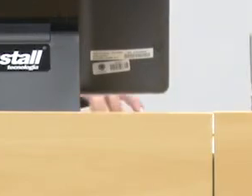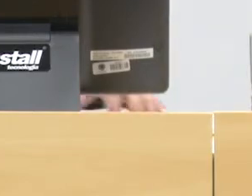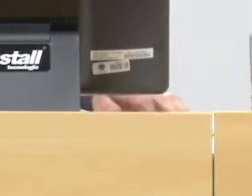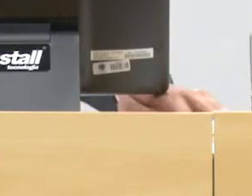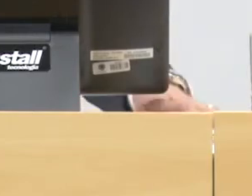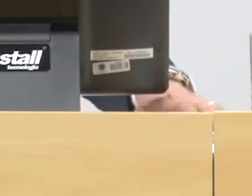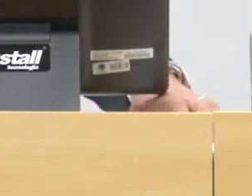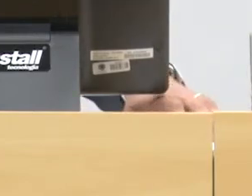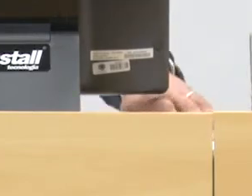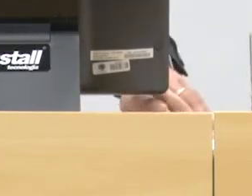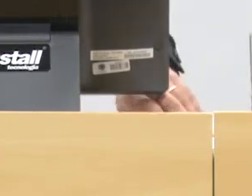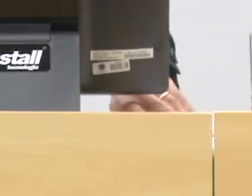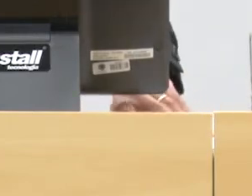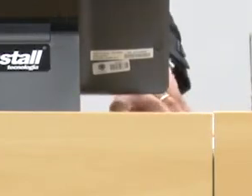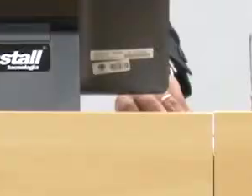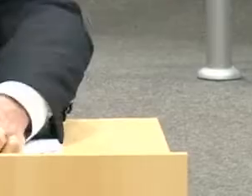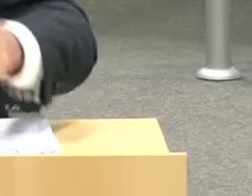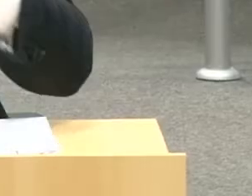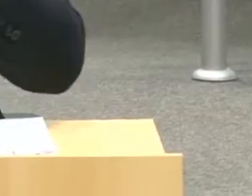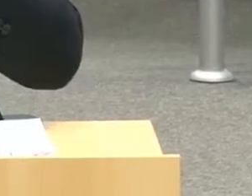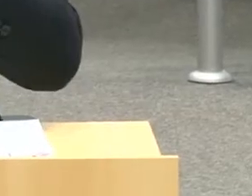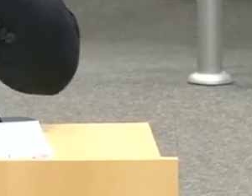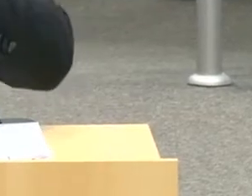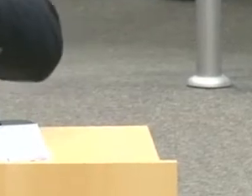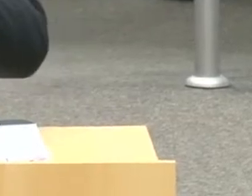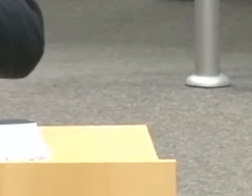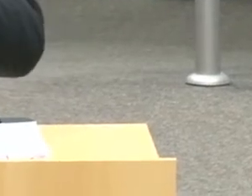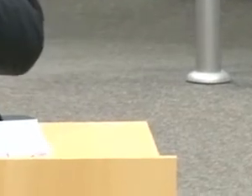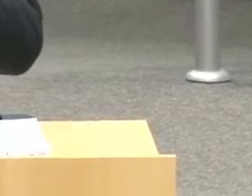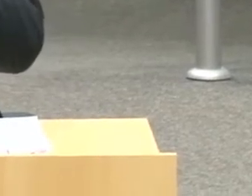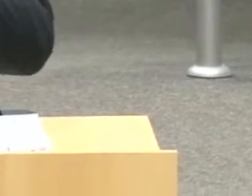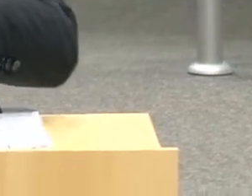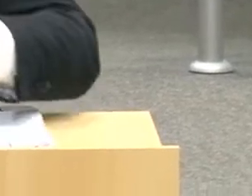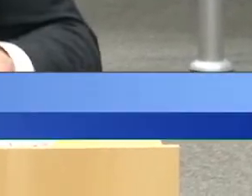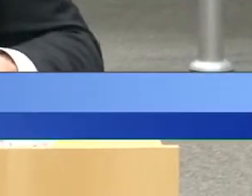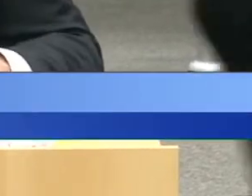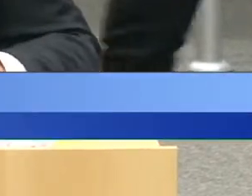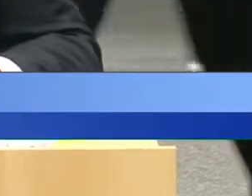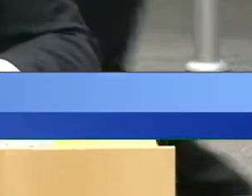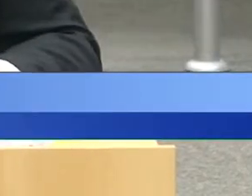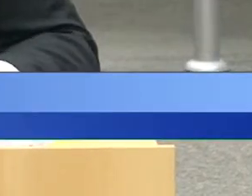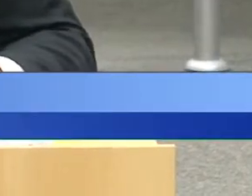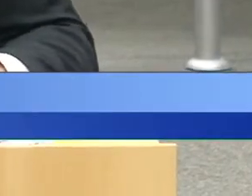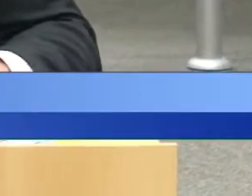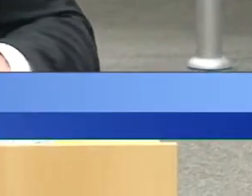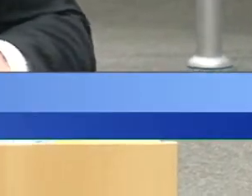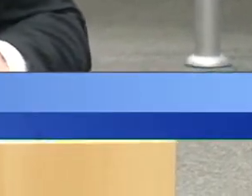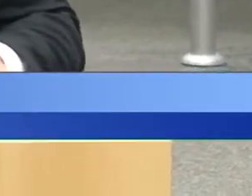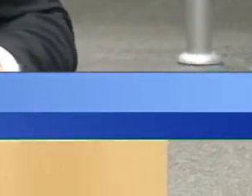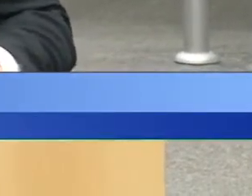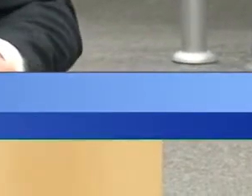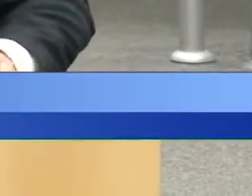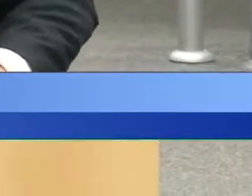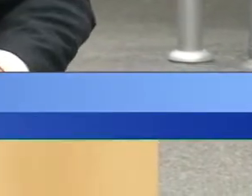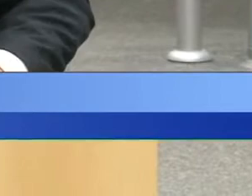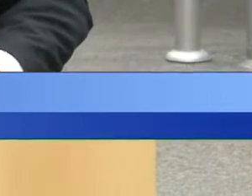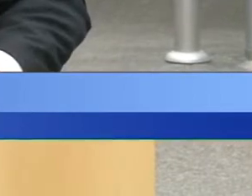Senhor presidente, nobres companheiros, já tinha desejado boa noite a todos mais uma vez.